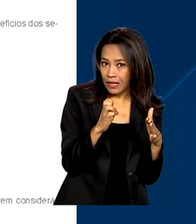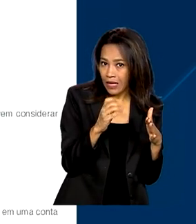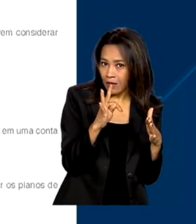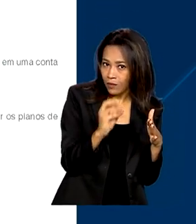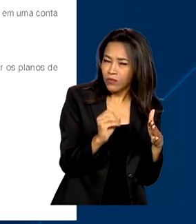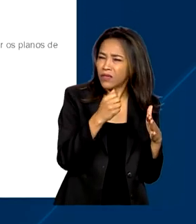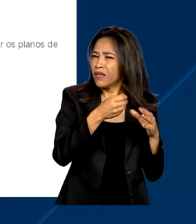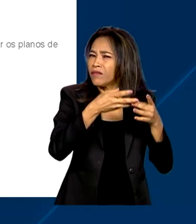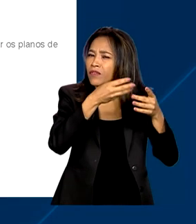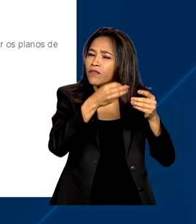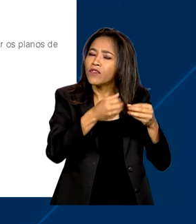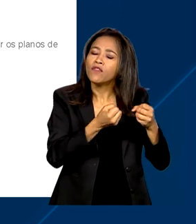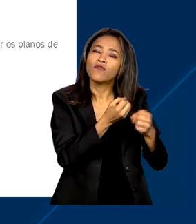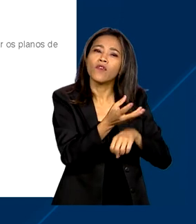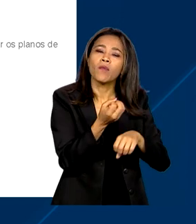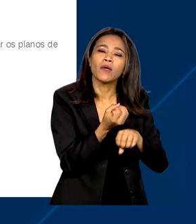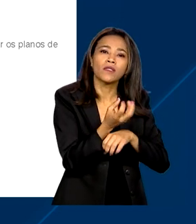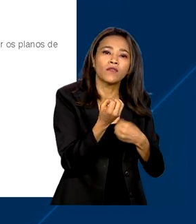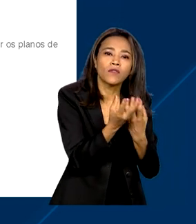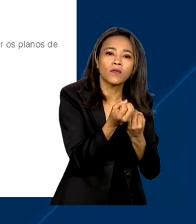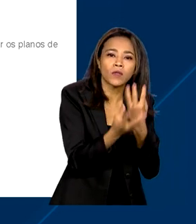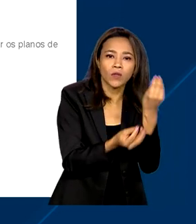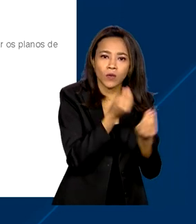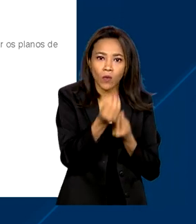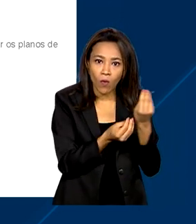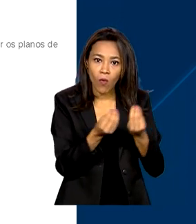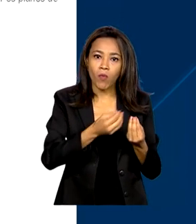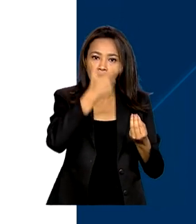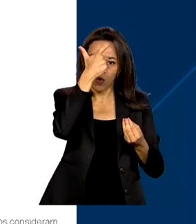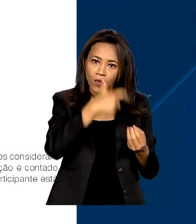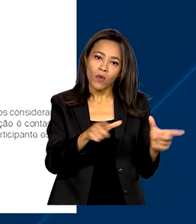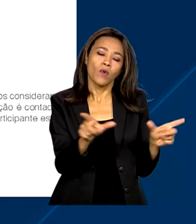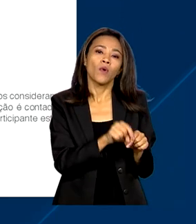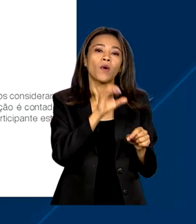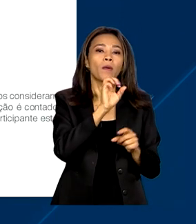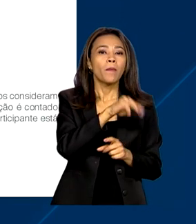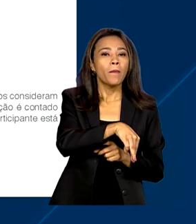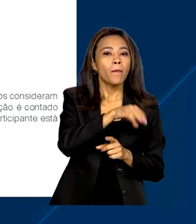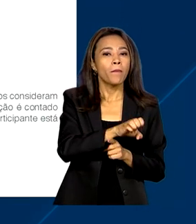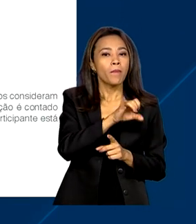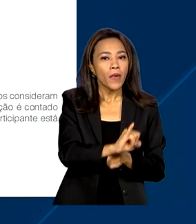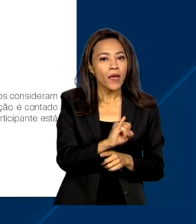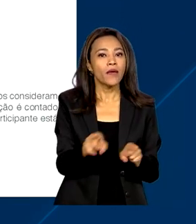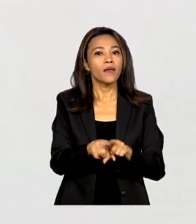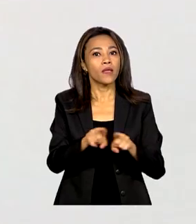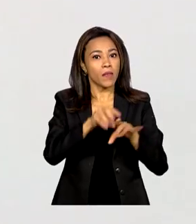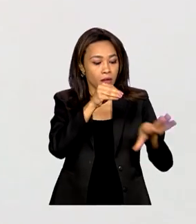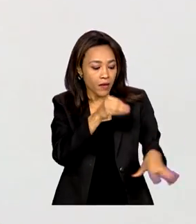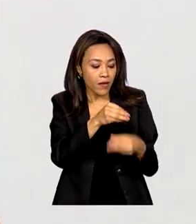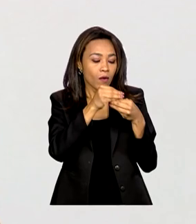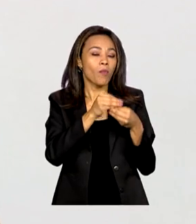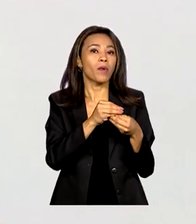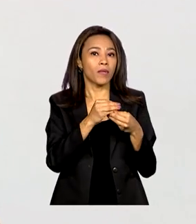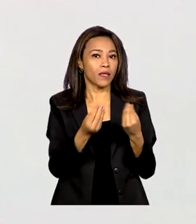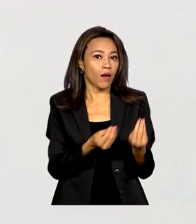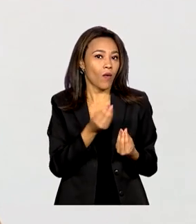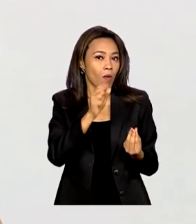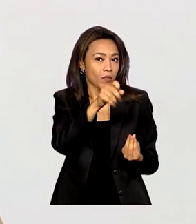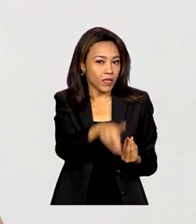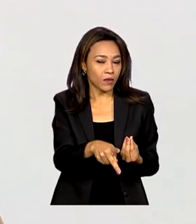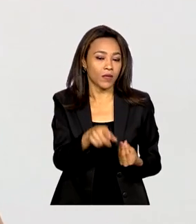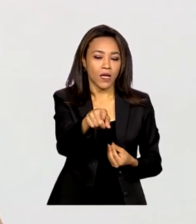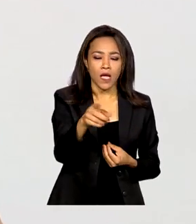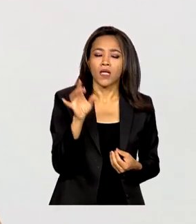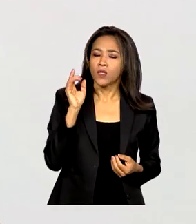sobre a contribuição dos microempreendedores individuais e sobre a previdência complementar. Eu faço todo mês a